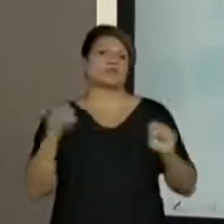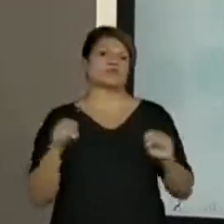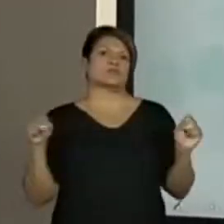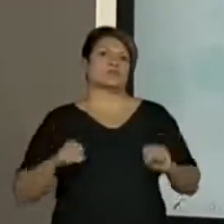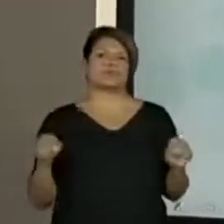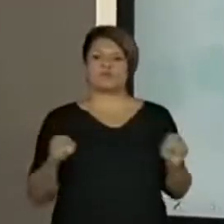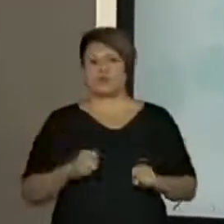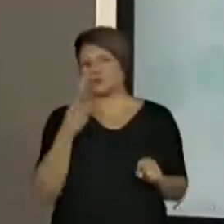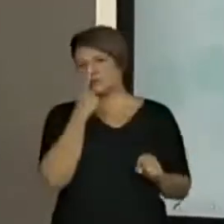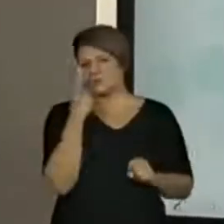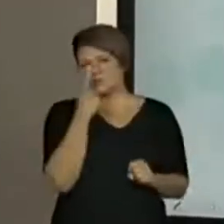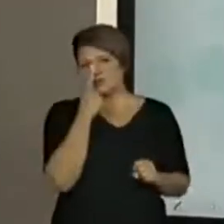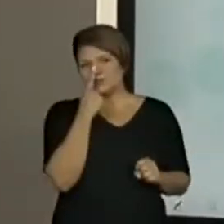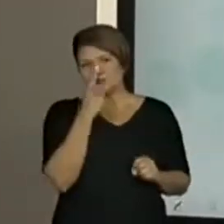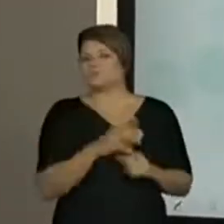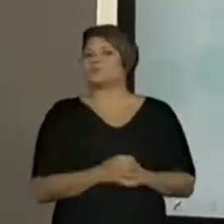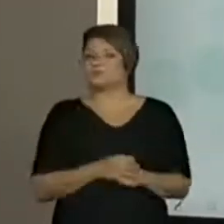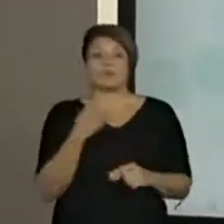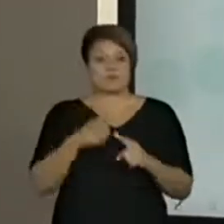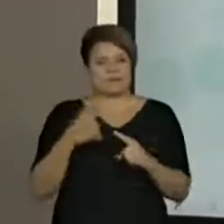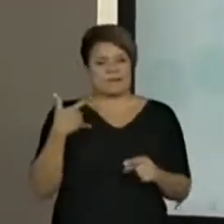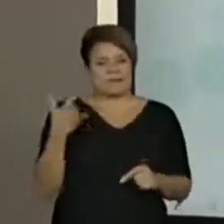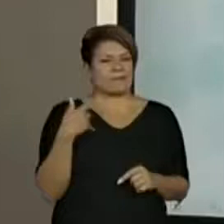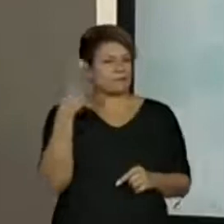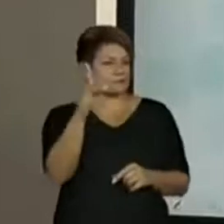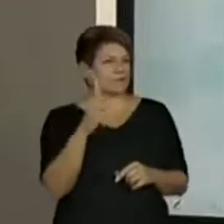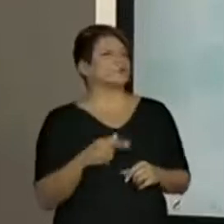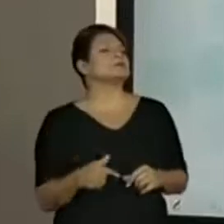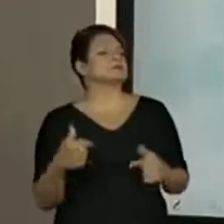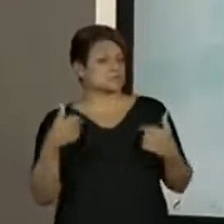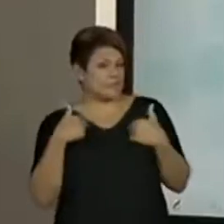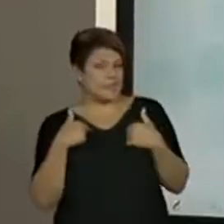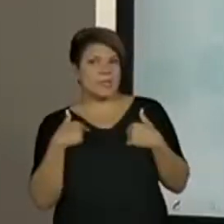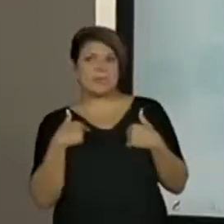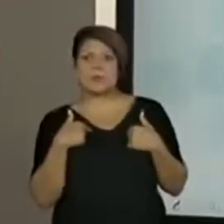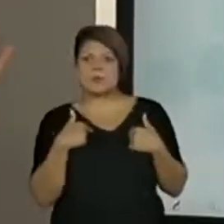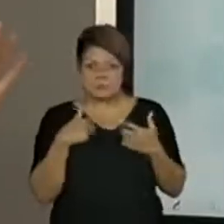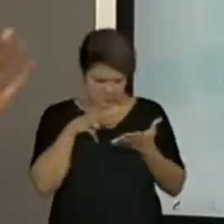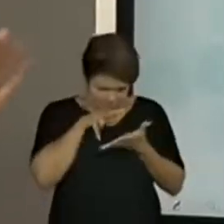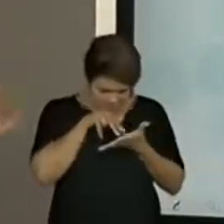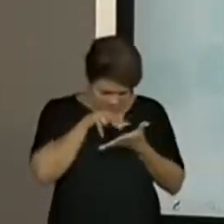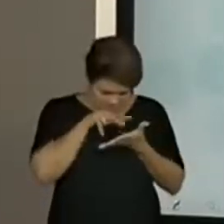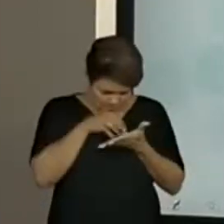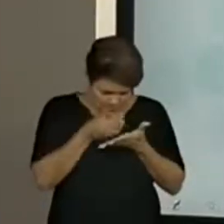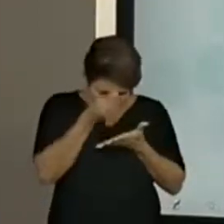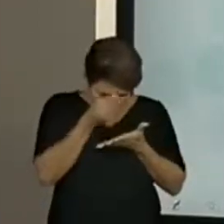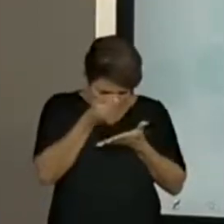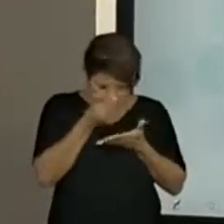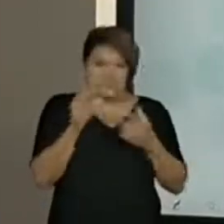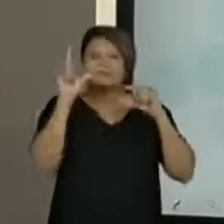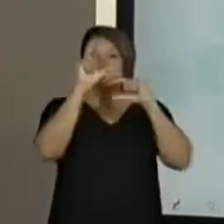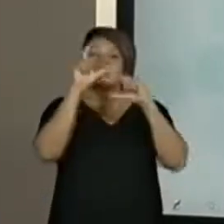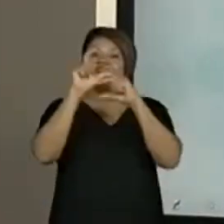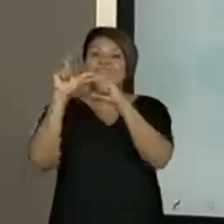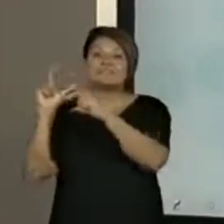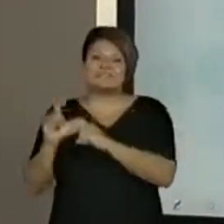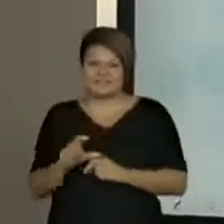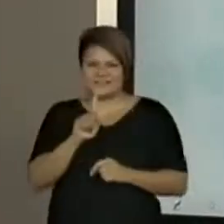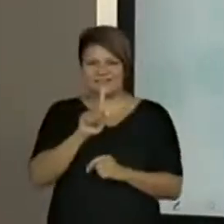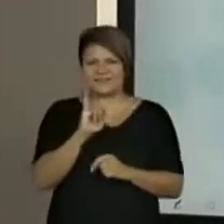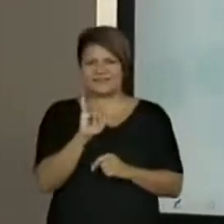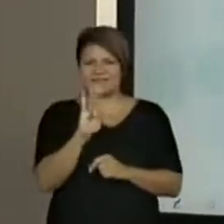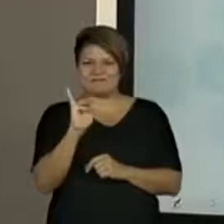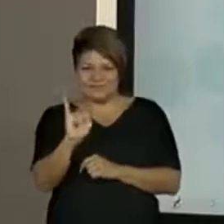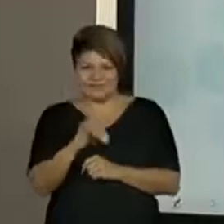fascinada, porque na idade de vocês eu era uma devoradora de gibis. Amava ler gibis